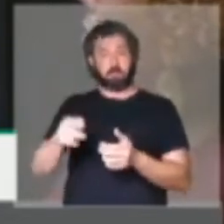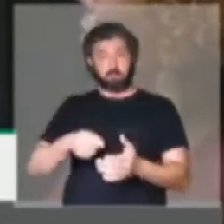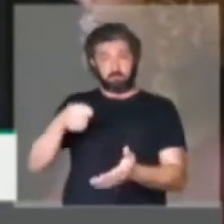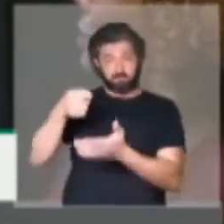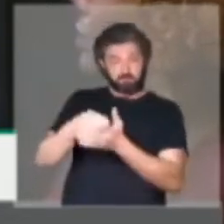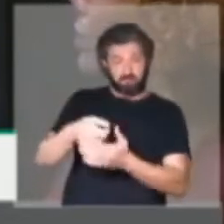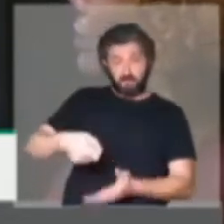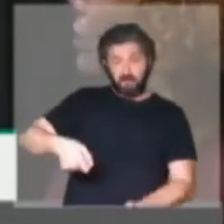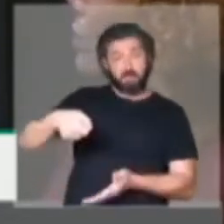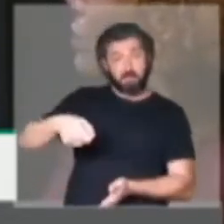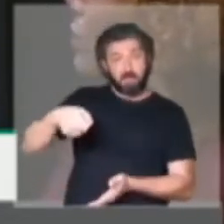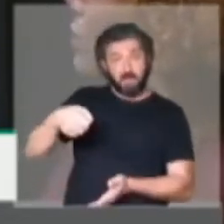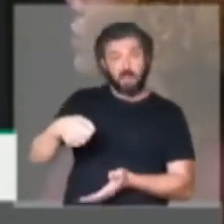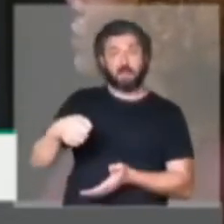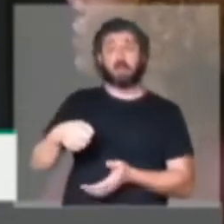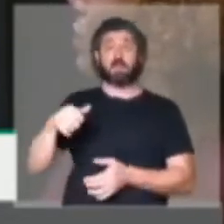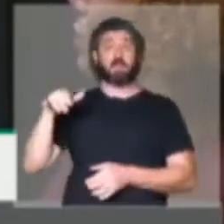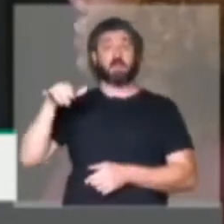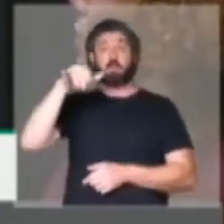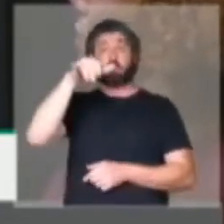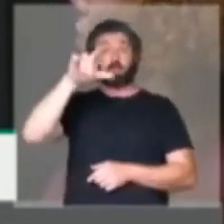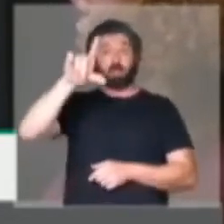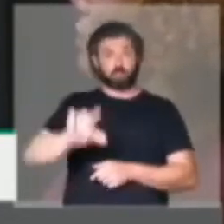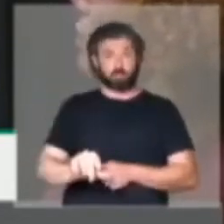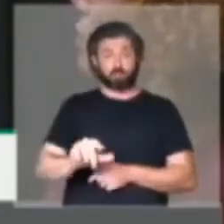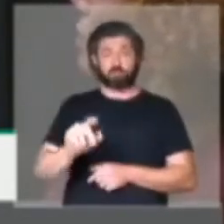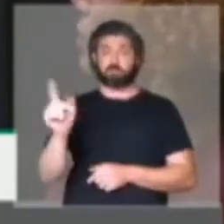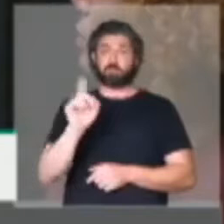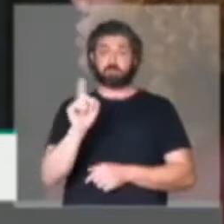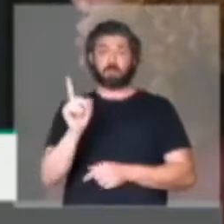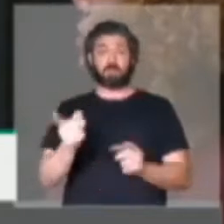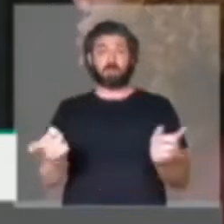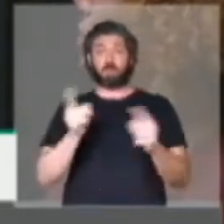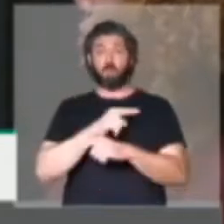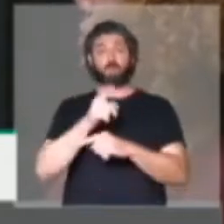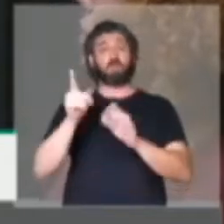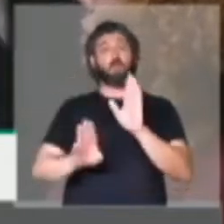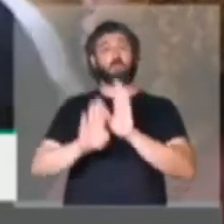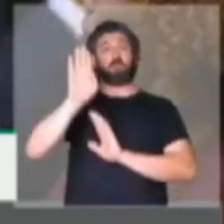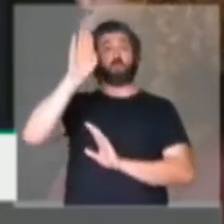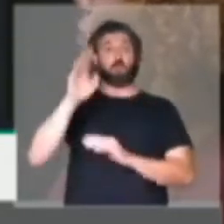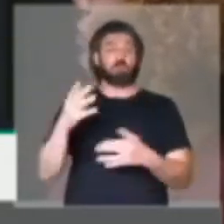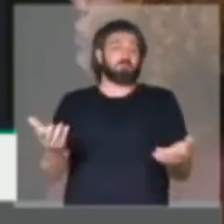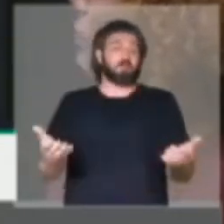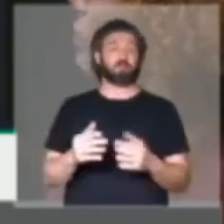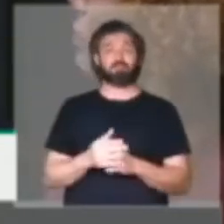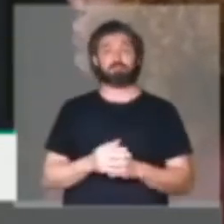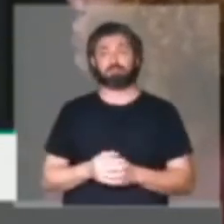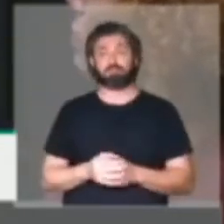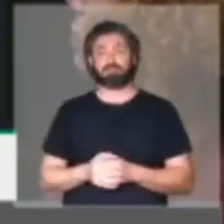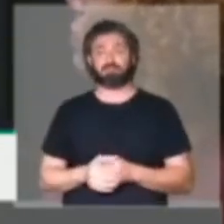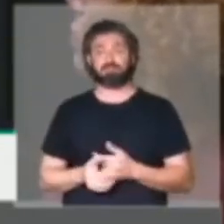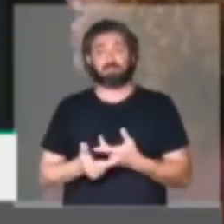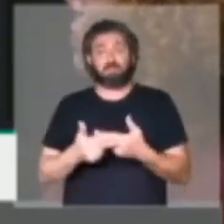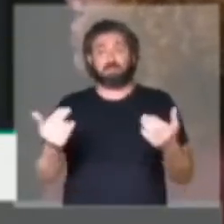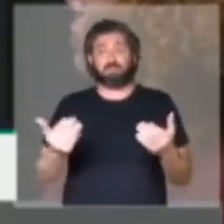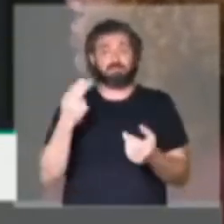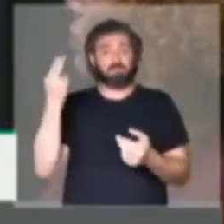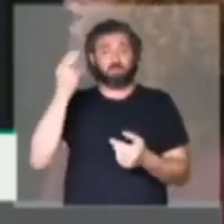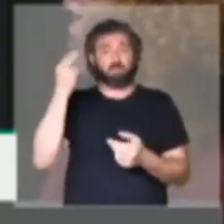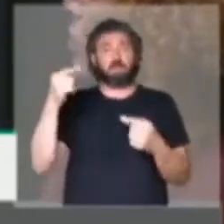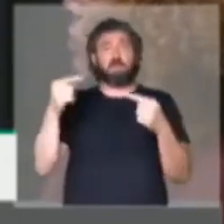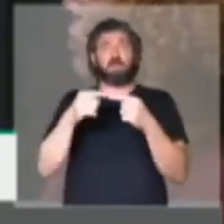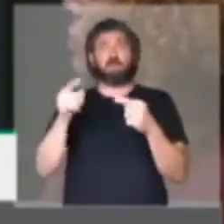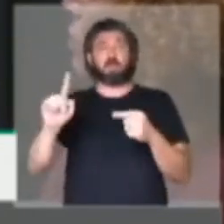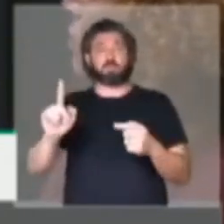pagando a bagagem, a passagem aérea não diminui, ao contrário, aumentou. Então, é uma coisa que não tem